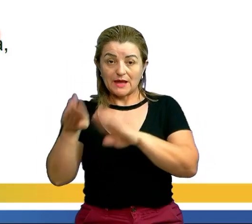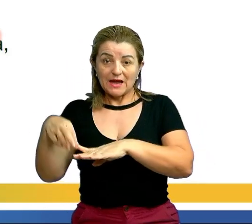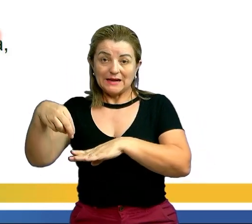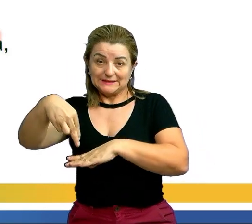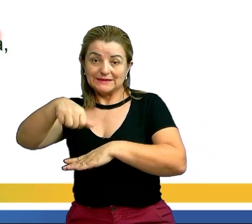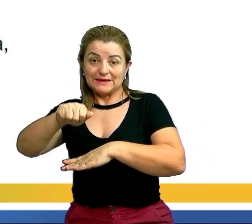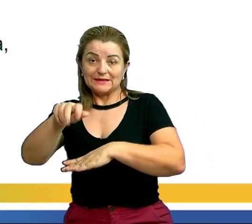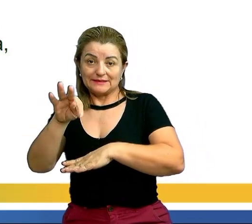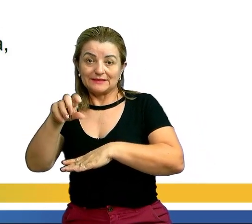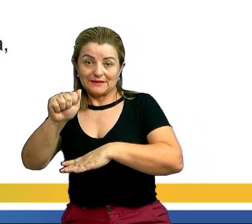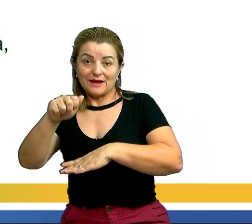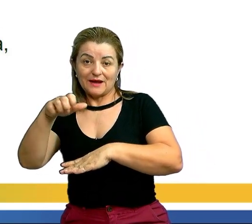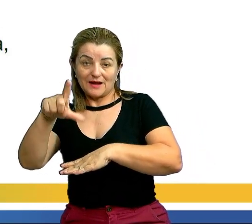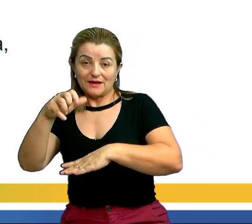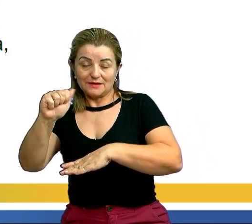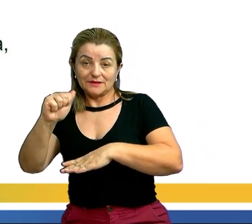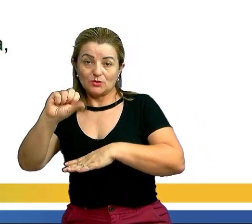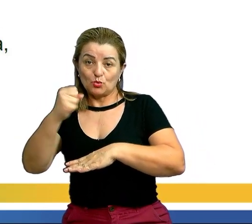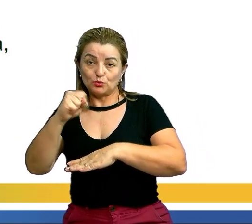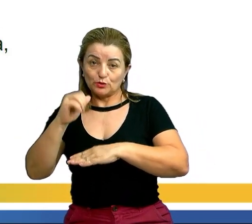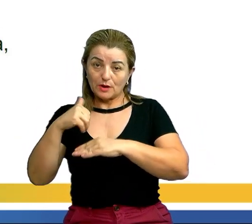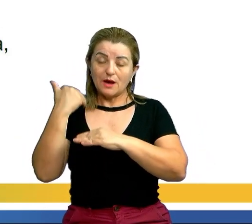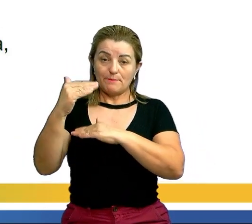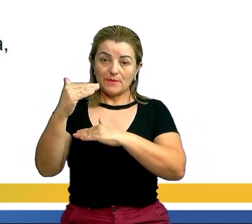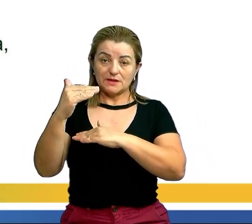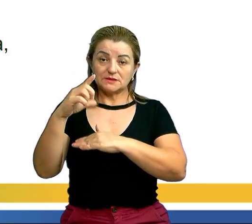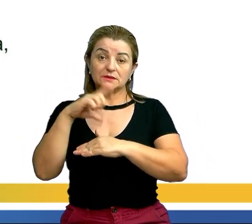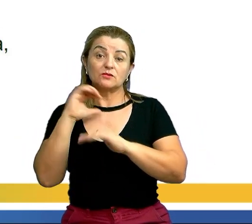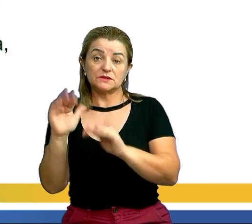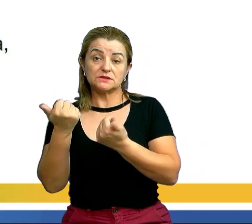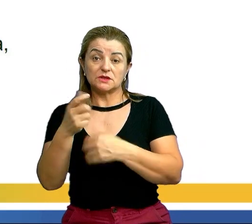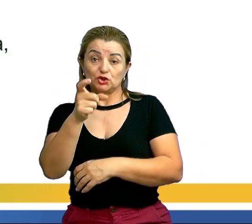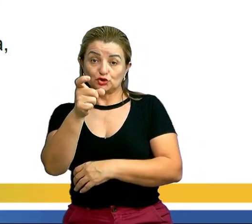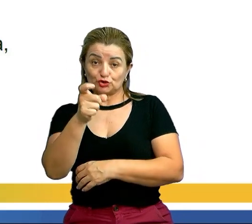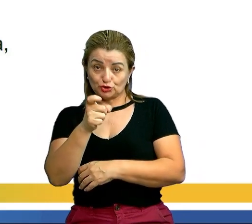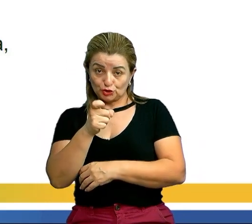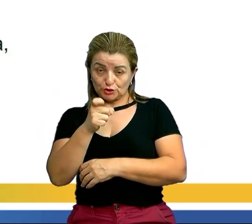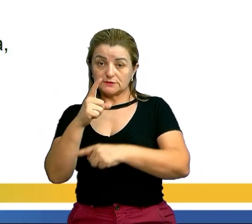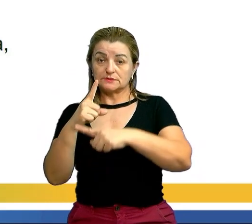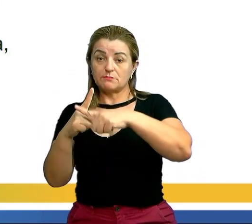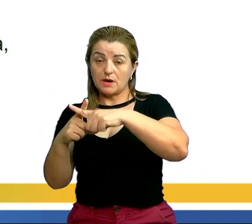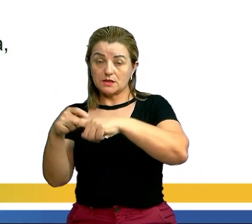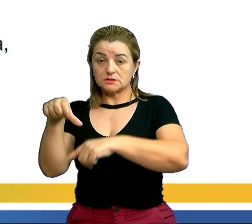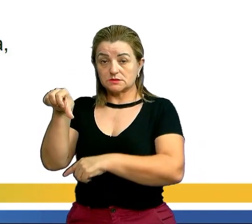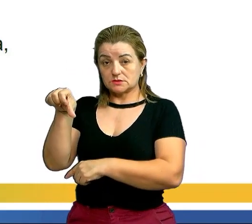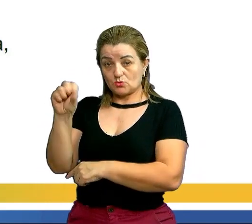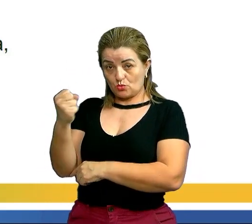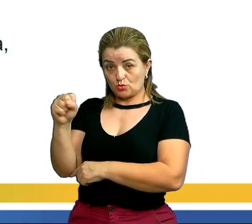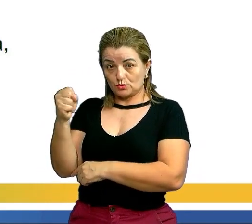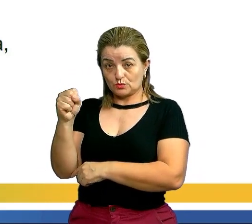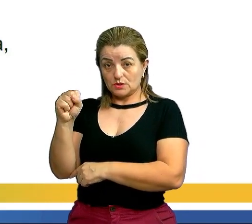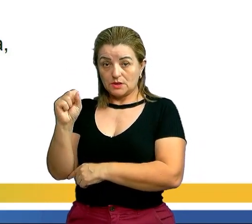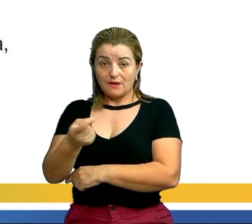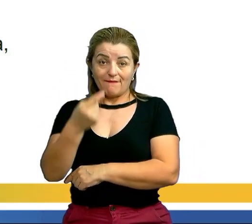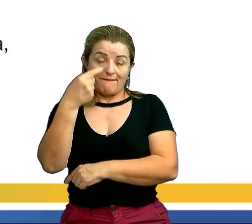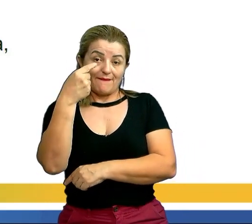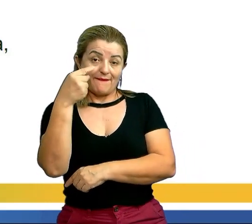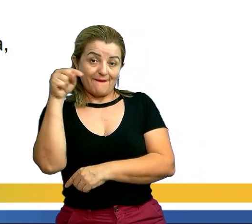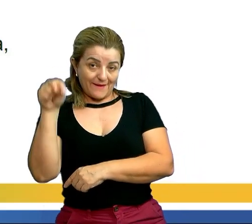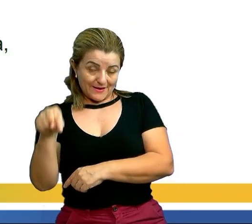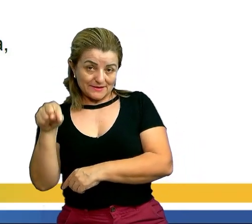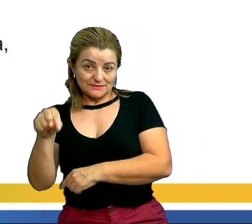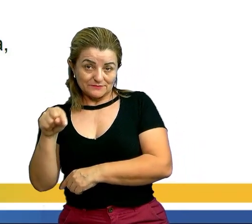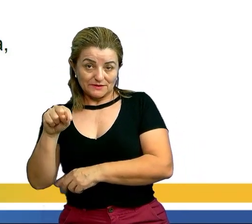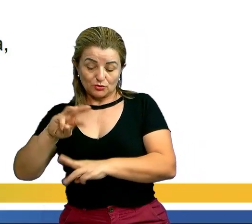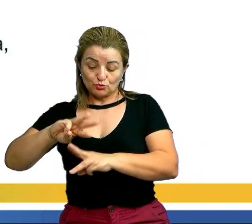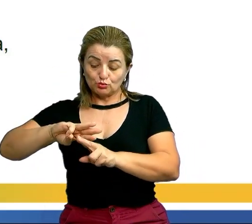8 anos a mais que Ana, então vai ser X mais 8. Por conseguinte, a idade de Natália será 3 vezes